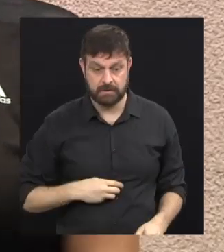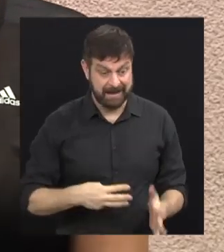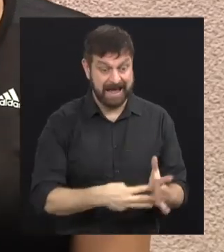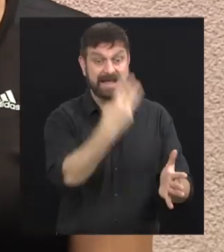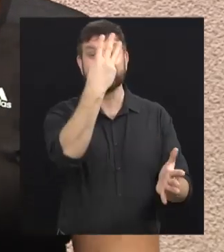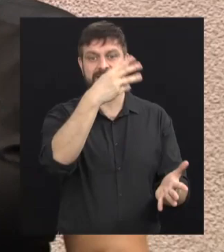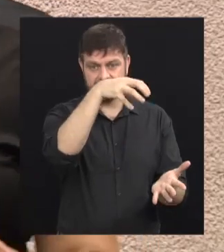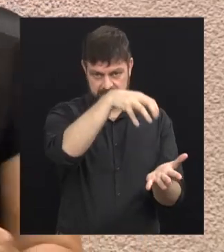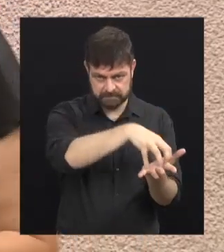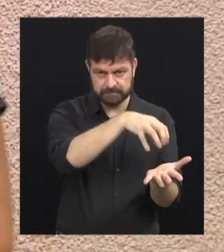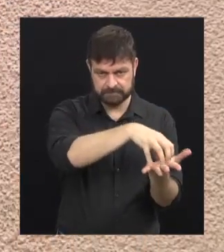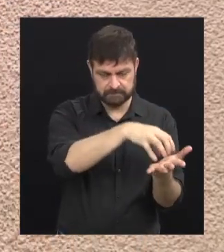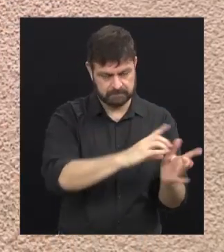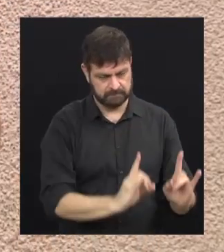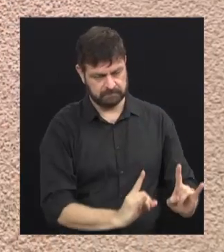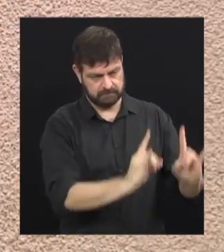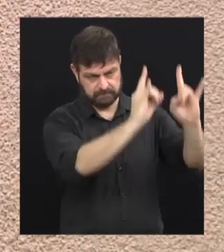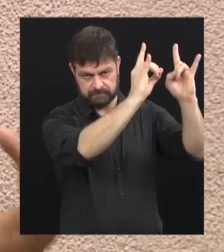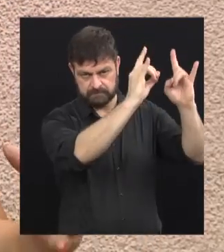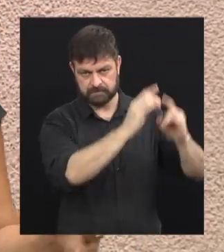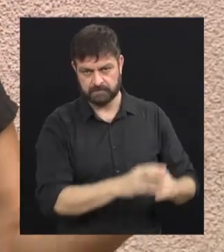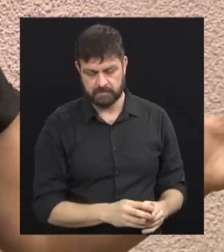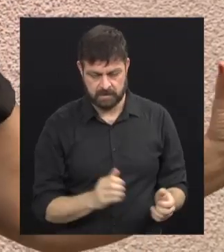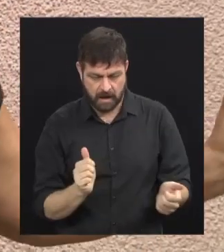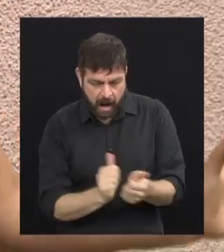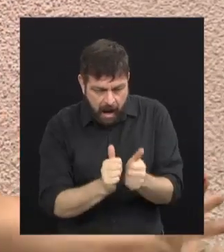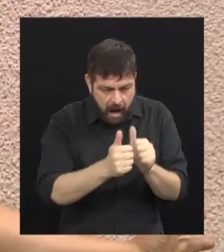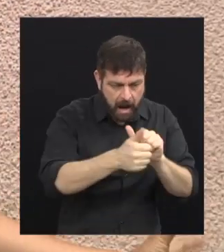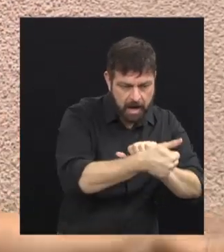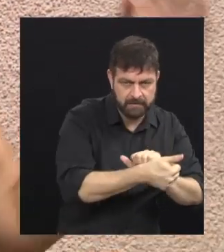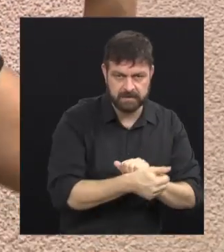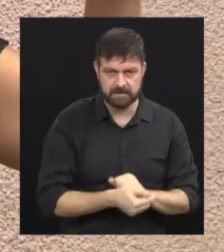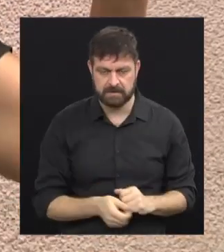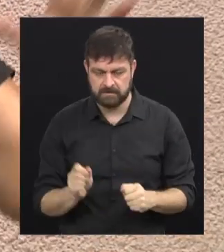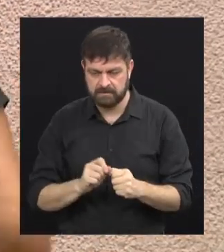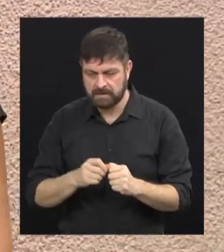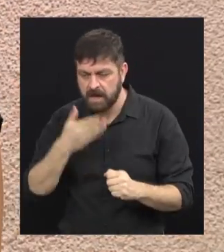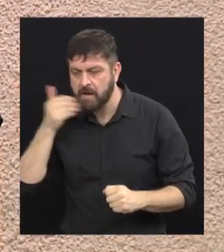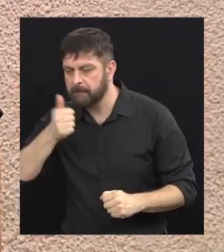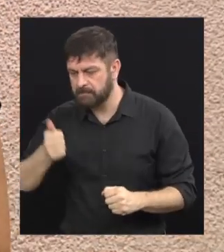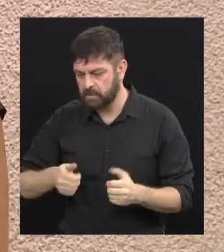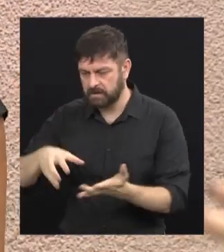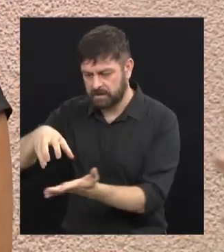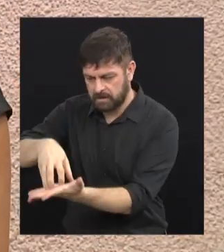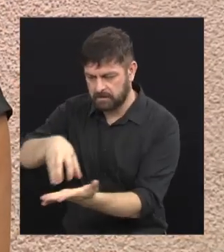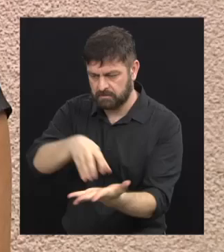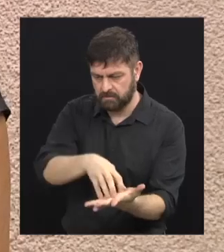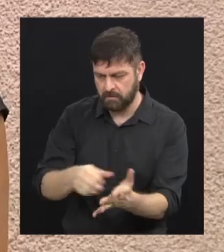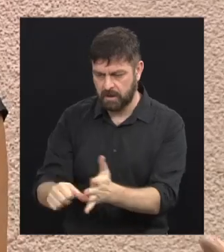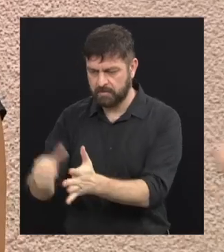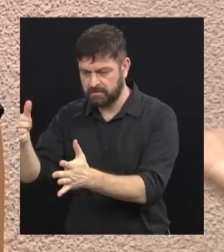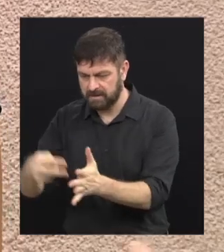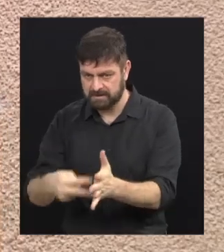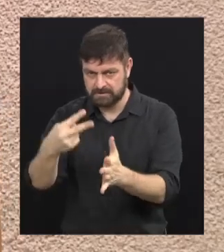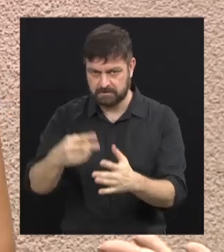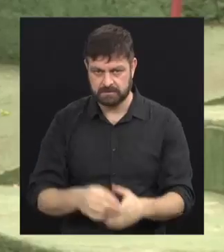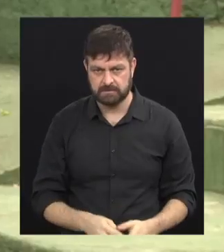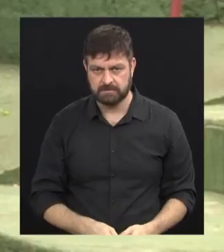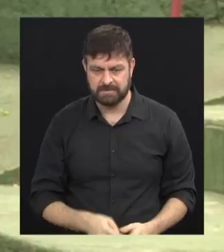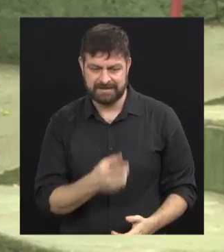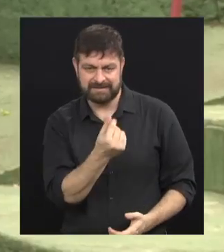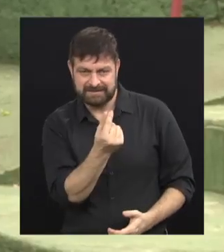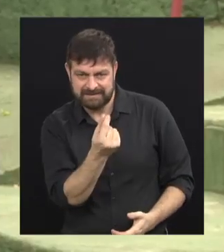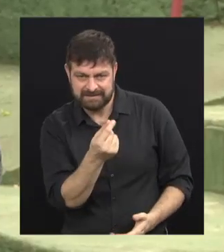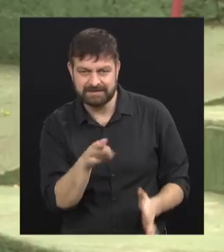terceira unidade, logicamente, adequando esse espaço e o outro. Mas a gente tem que falar da questão